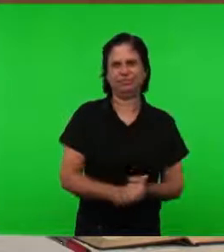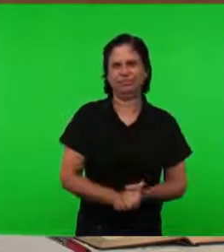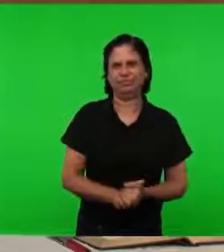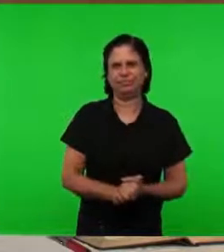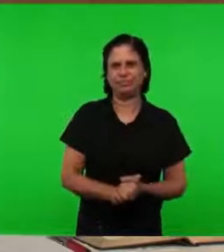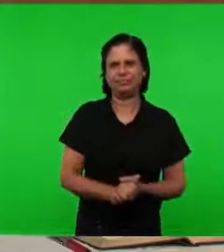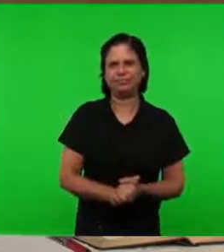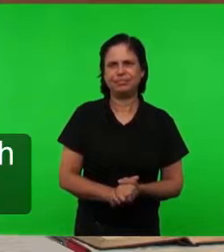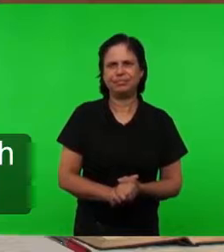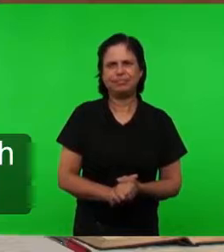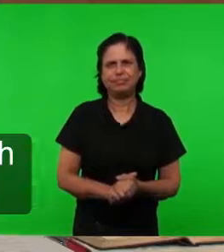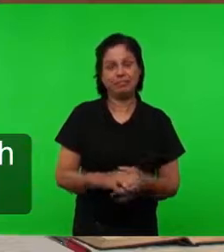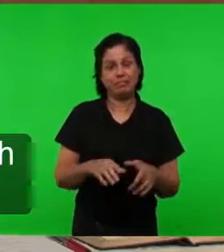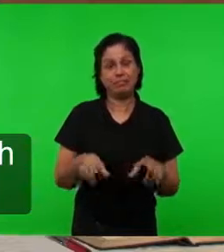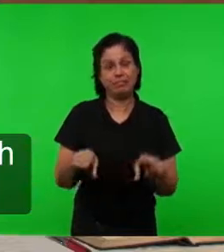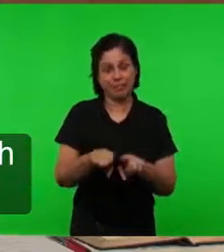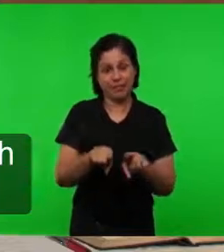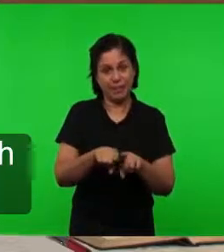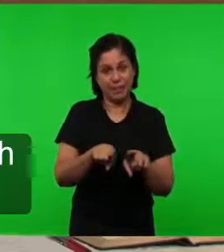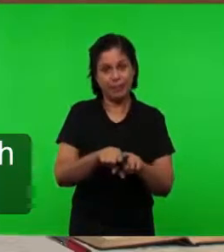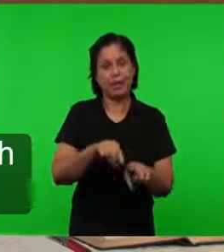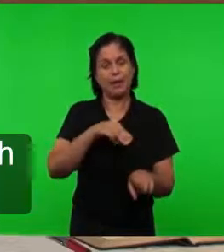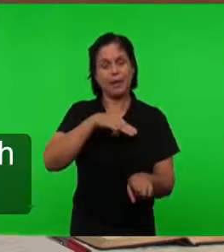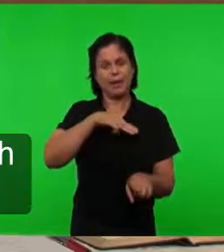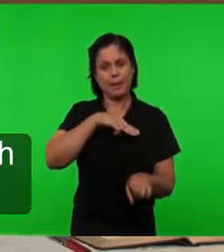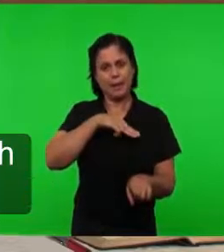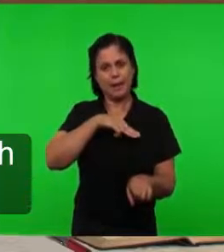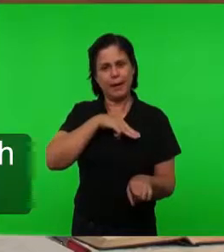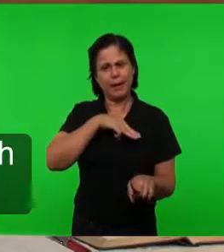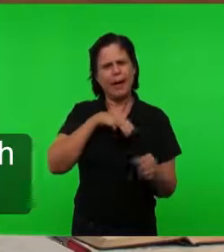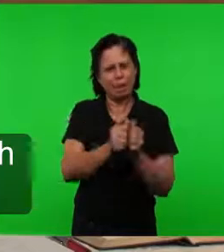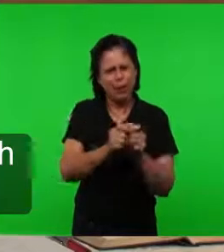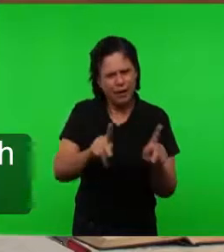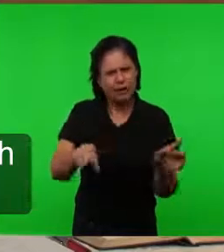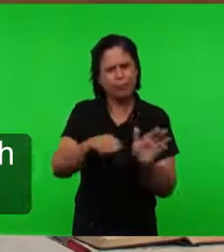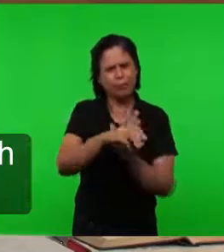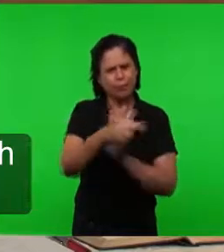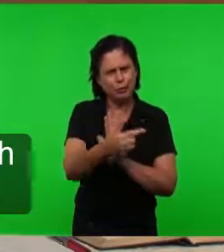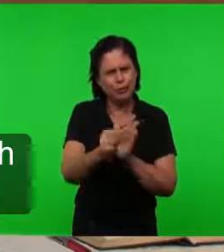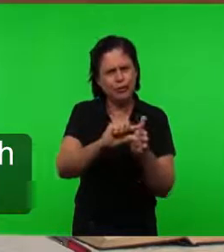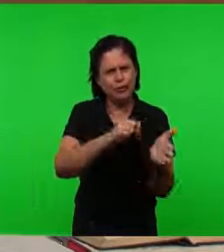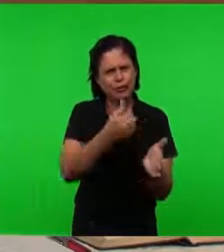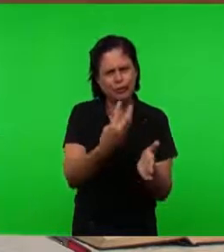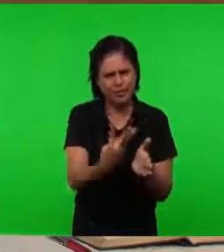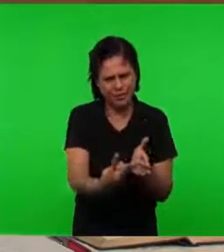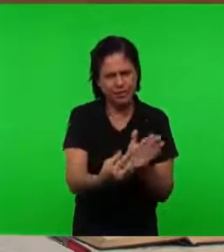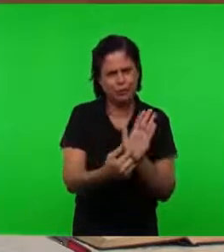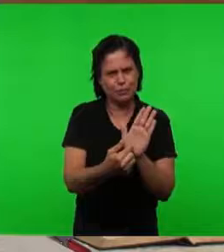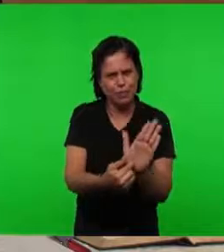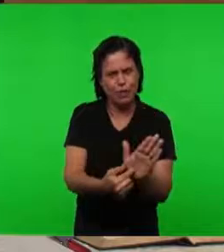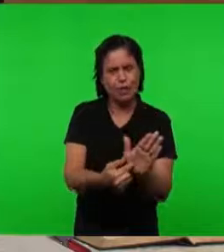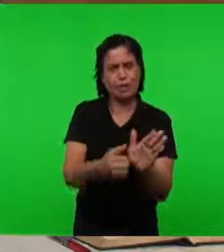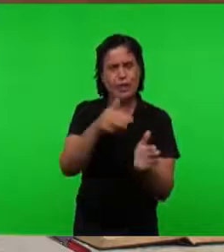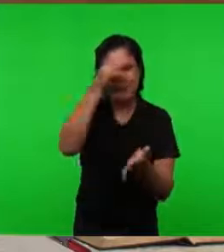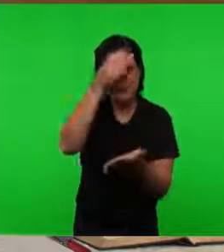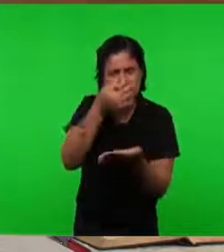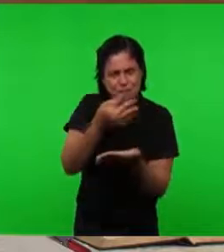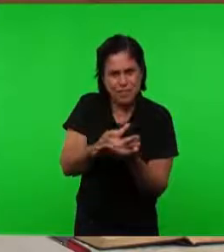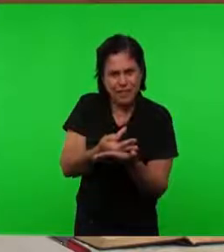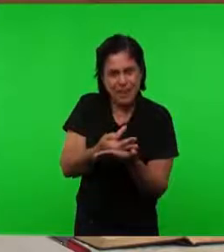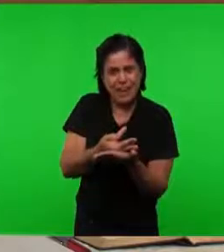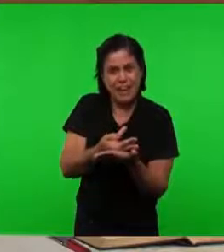encontrar O momento Da referência Em que Na figura De Antipas A fé Que até então Era uma fé